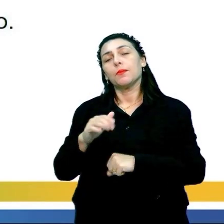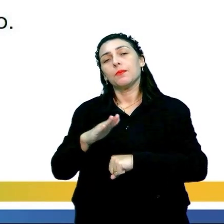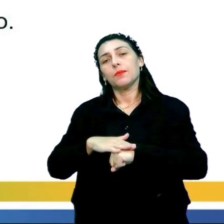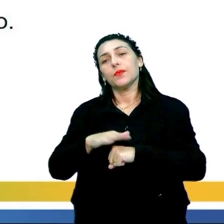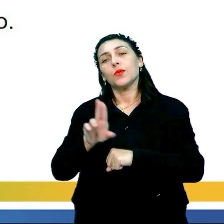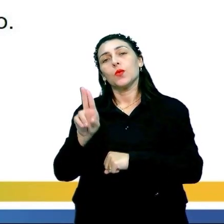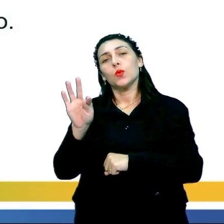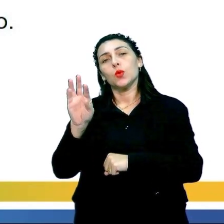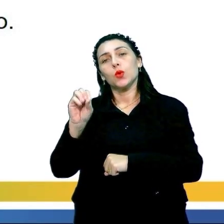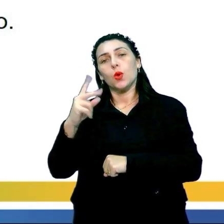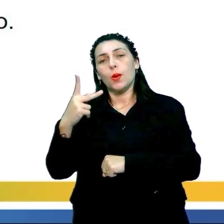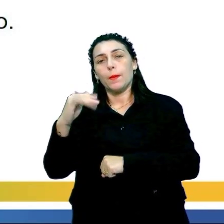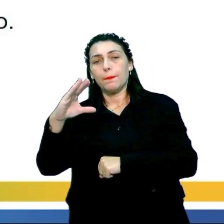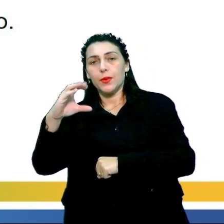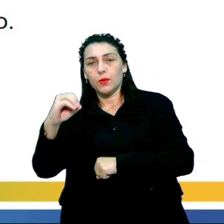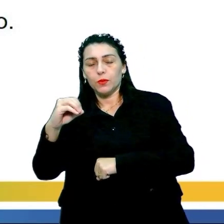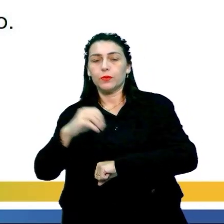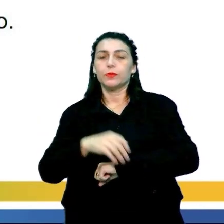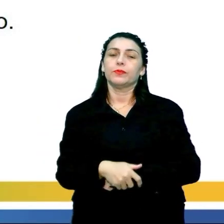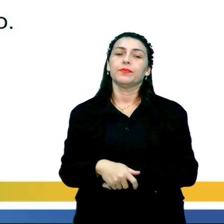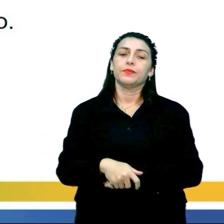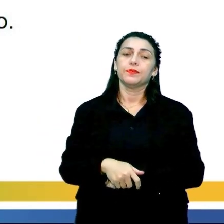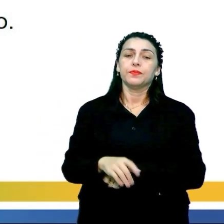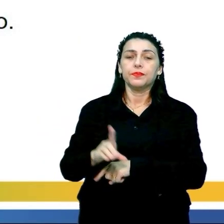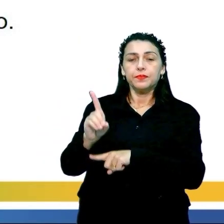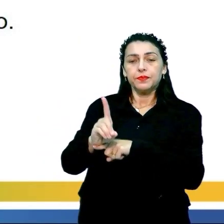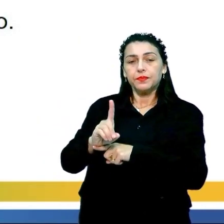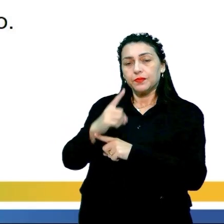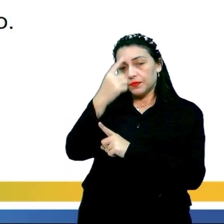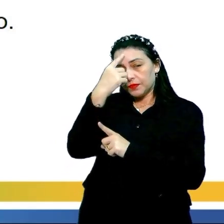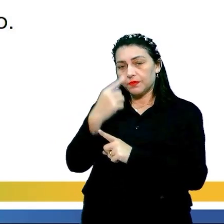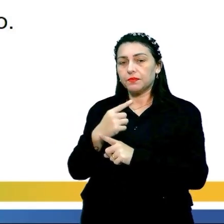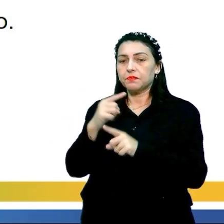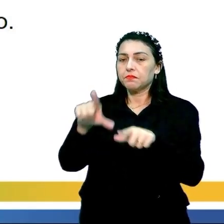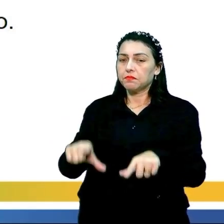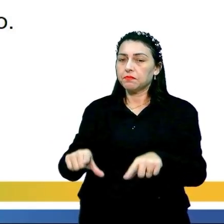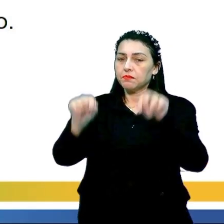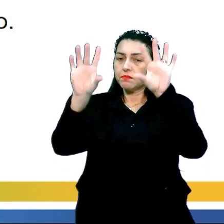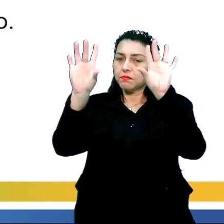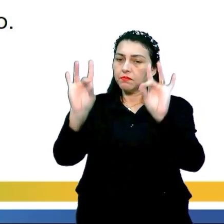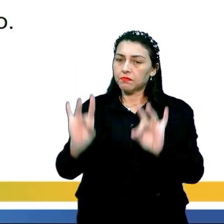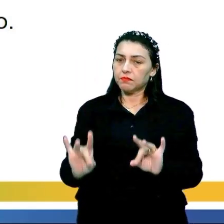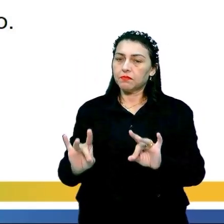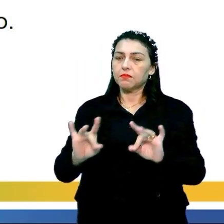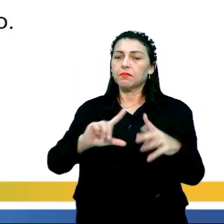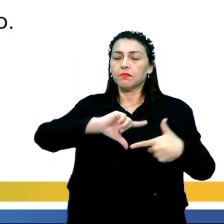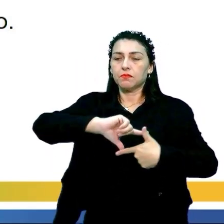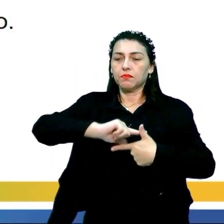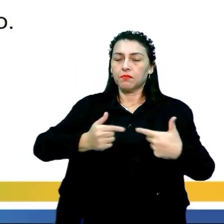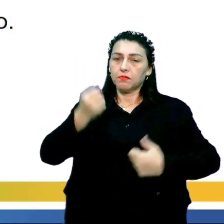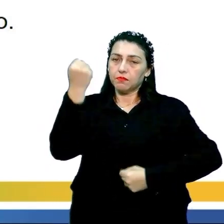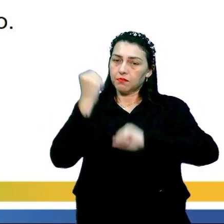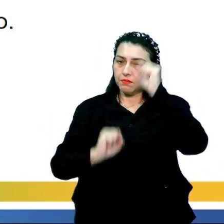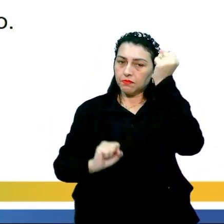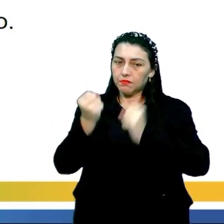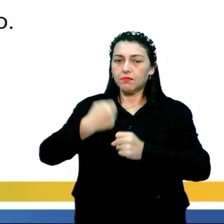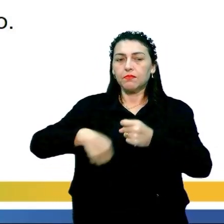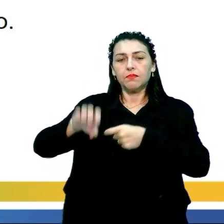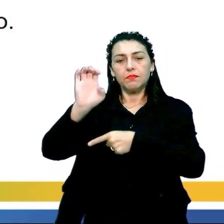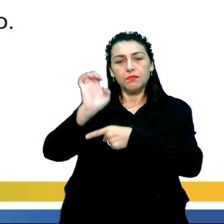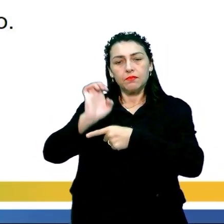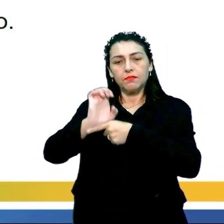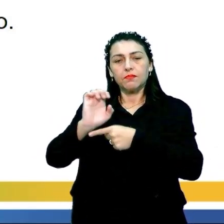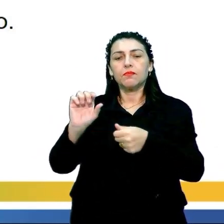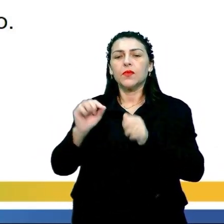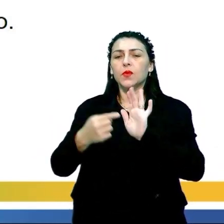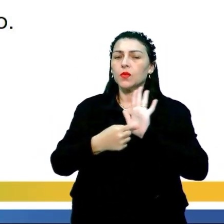mundo, de certa forma, uma utopia. Letra D, imagem privilegia uma ação moderna e industrializada, e letra E,